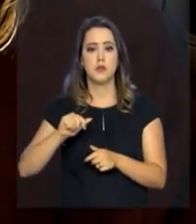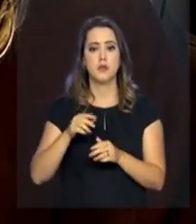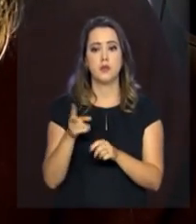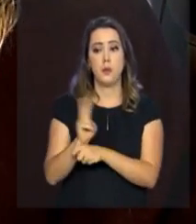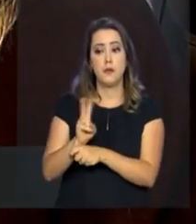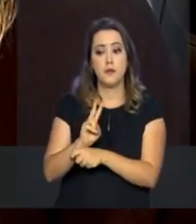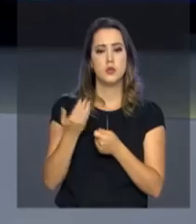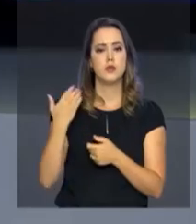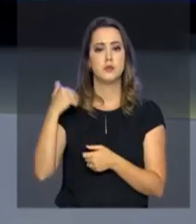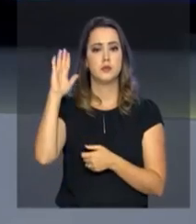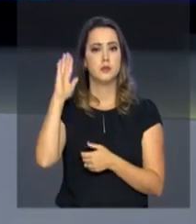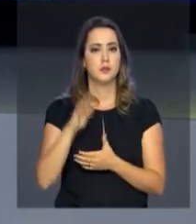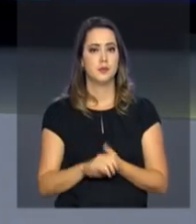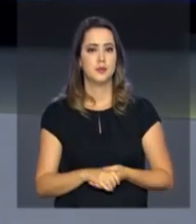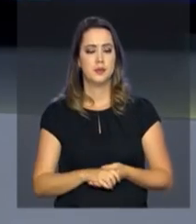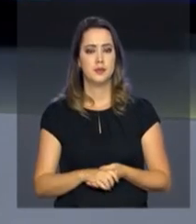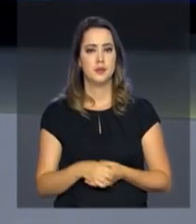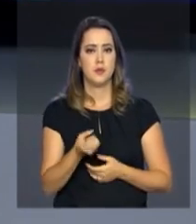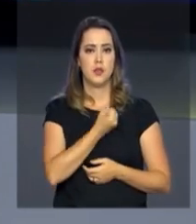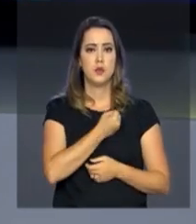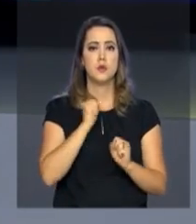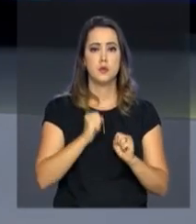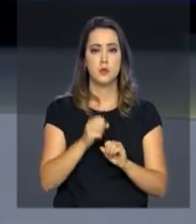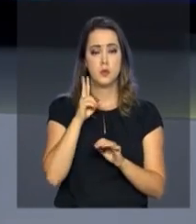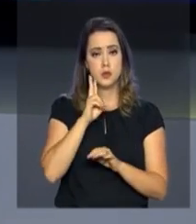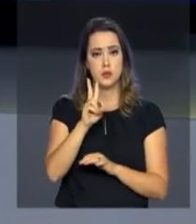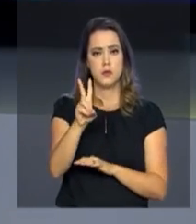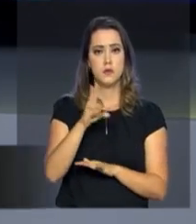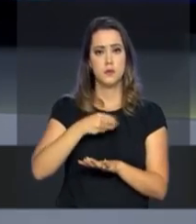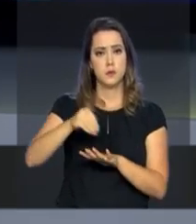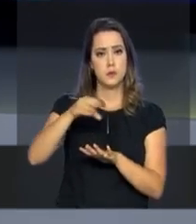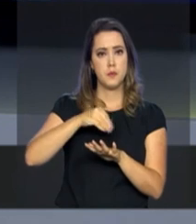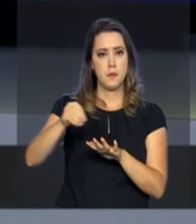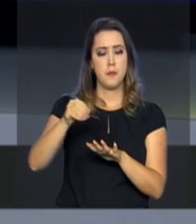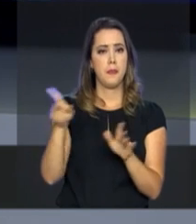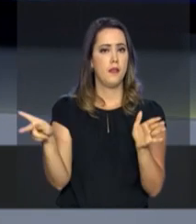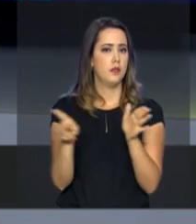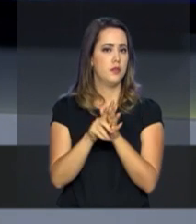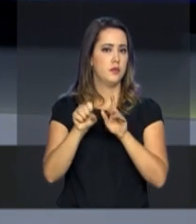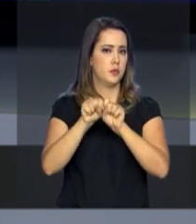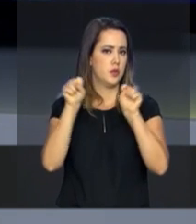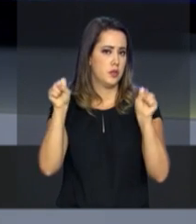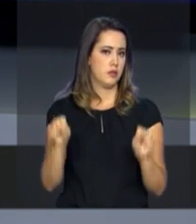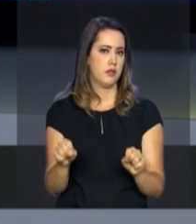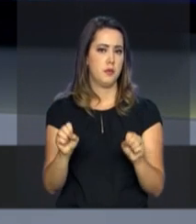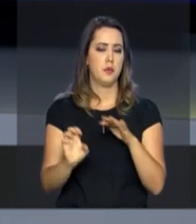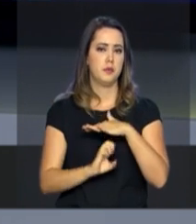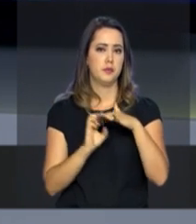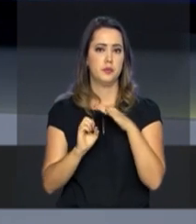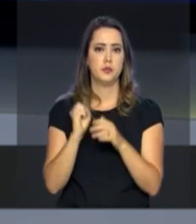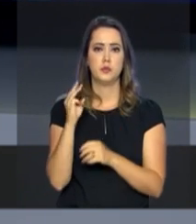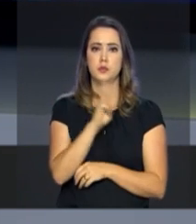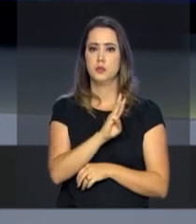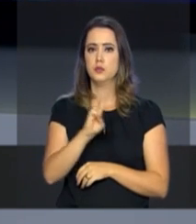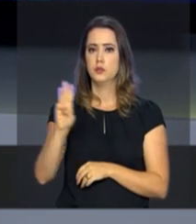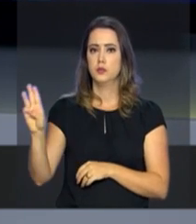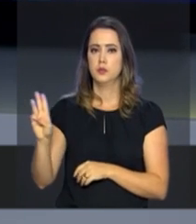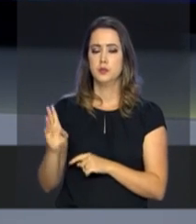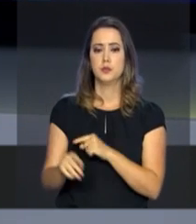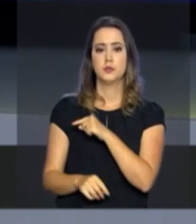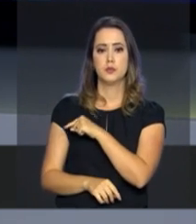monitorar tudo isso. Os dados podem ser encaminhados pelos sistemas das próprias empresas ou pelo site portal